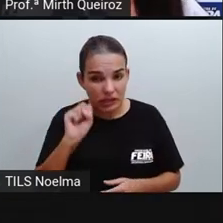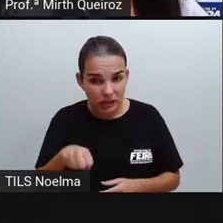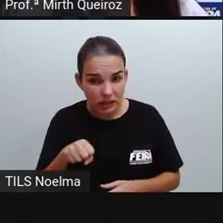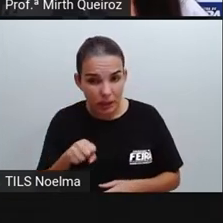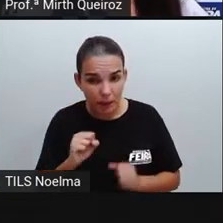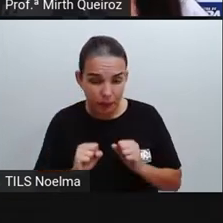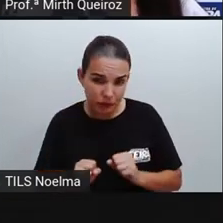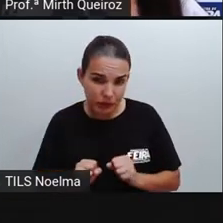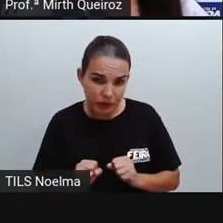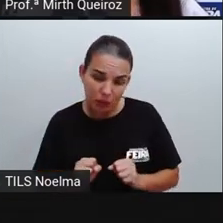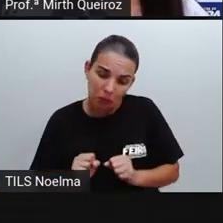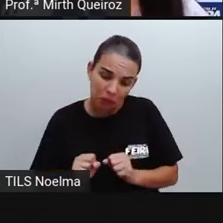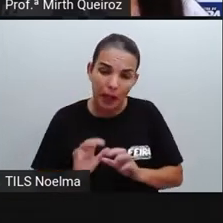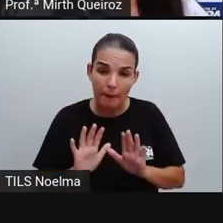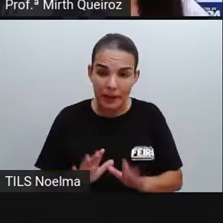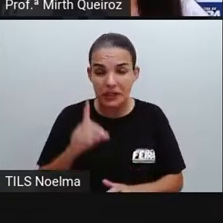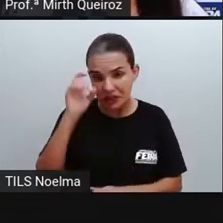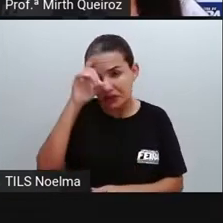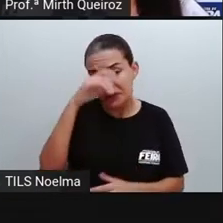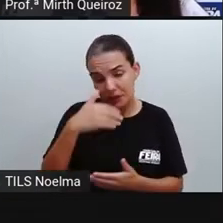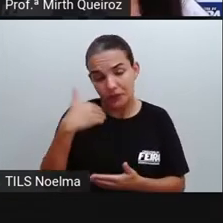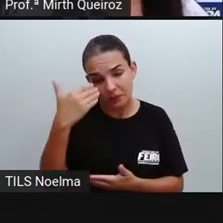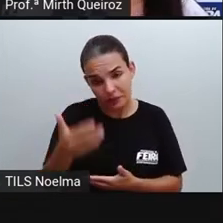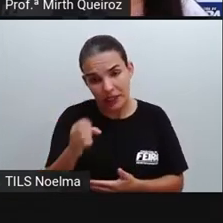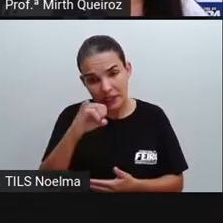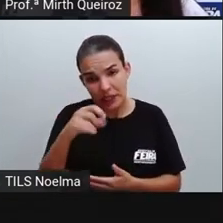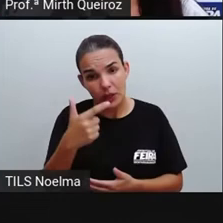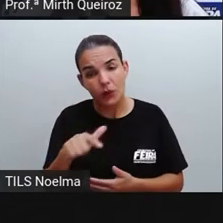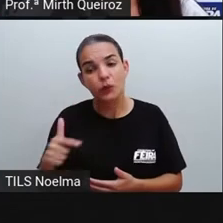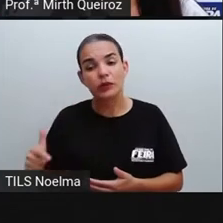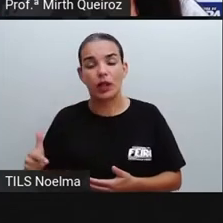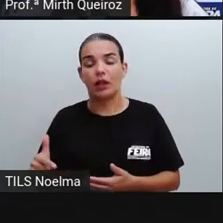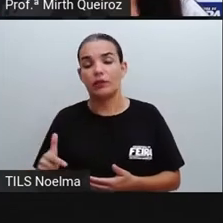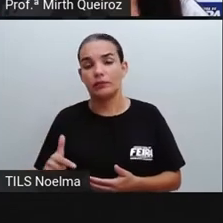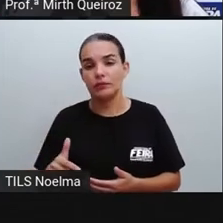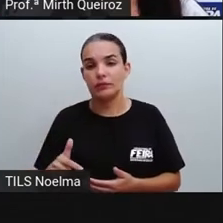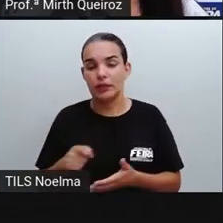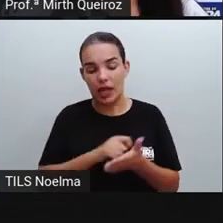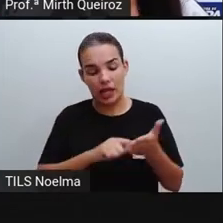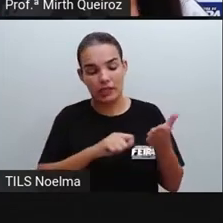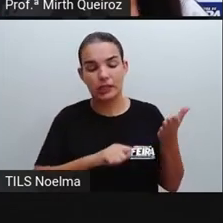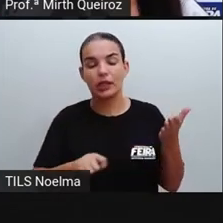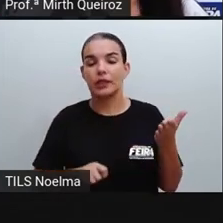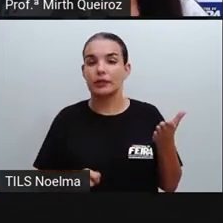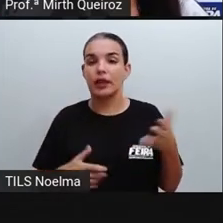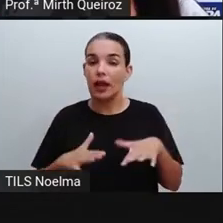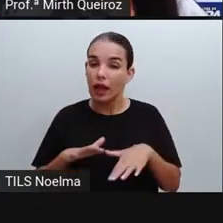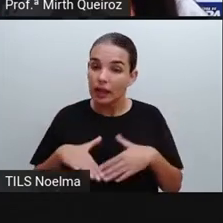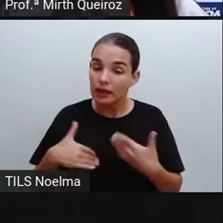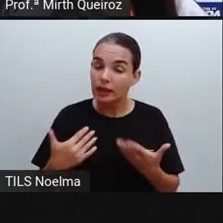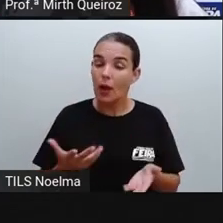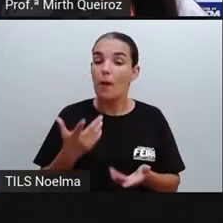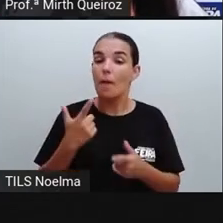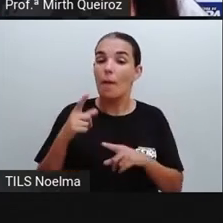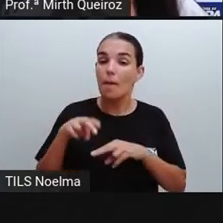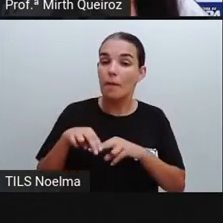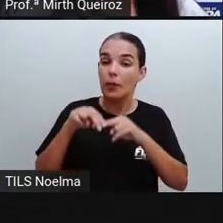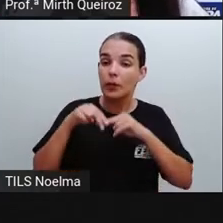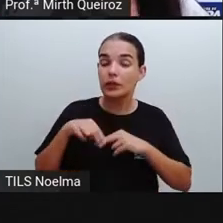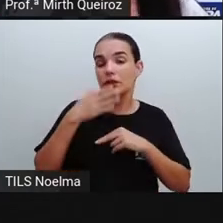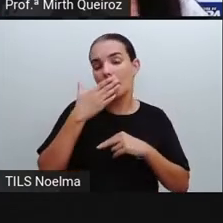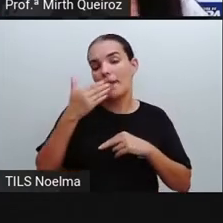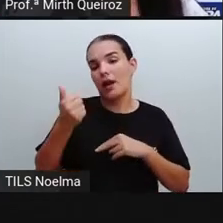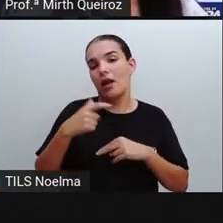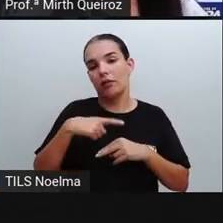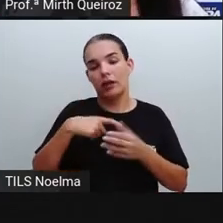Era mais complicado, né? Se fosse somente aí, oralmente, passando de geração para geração, era mais difícil para se aprender determinada receita.